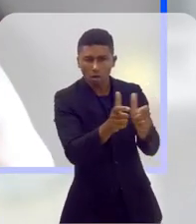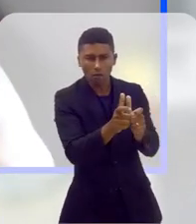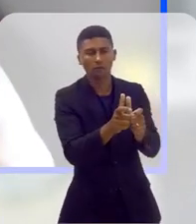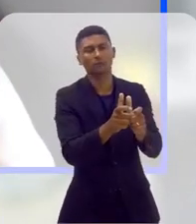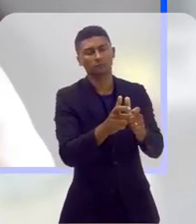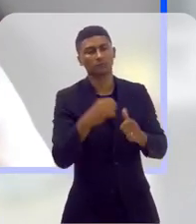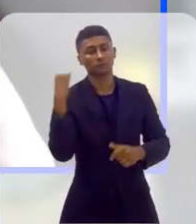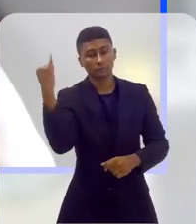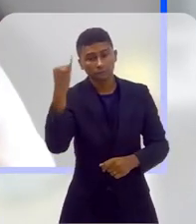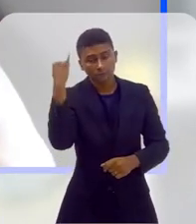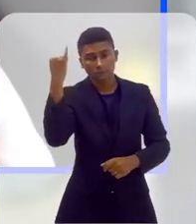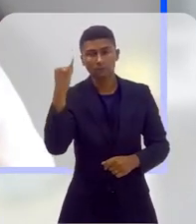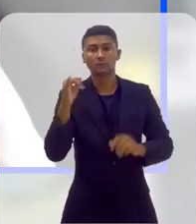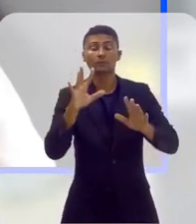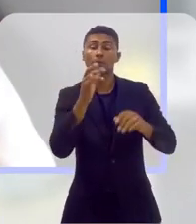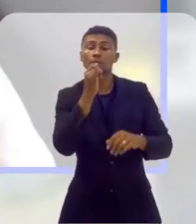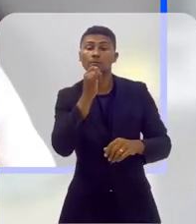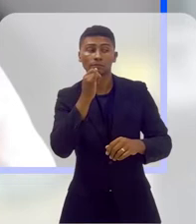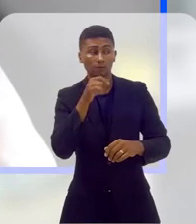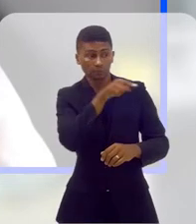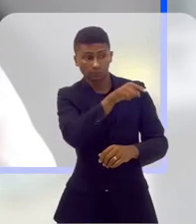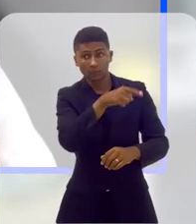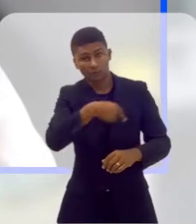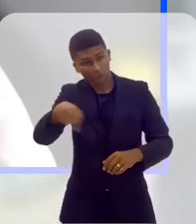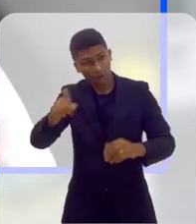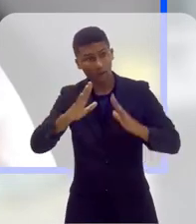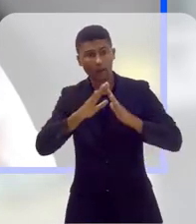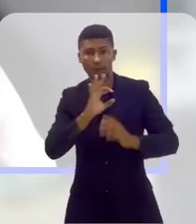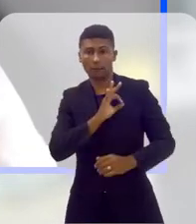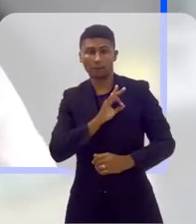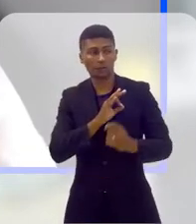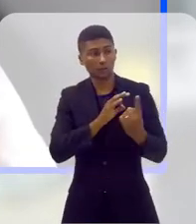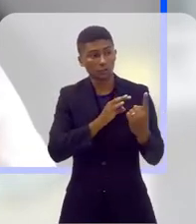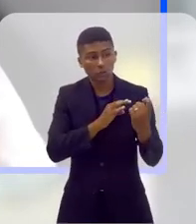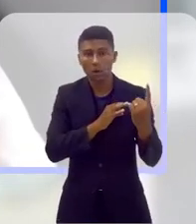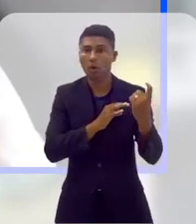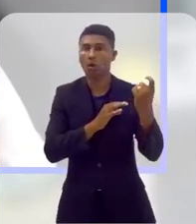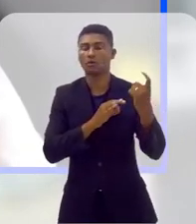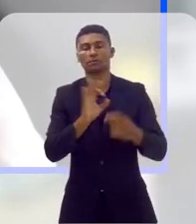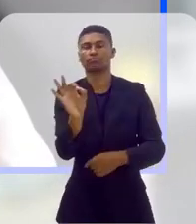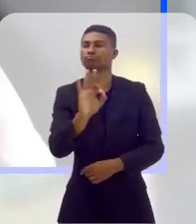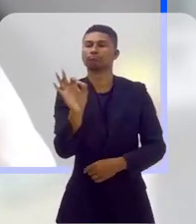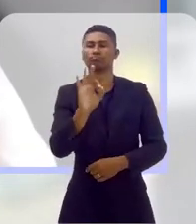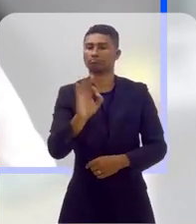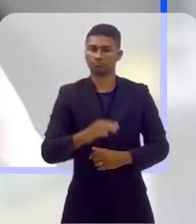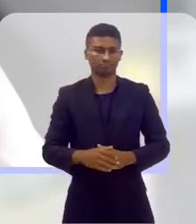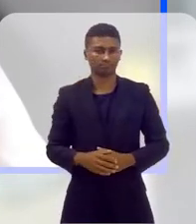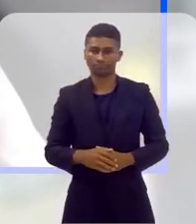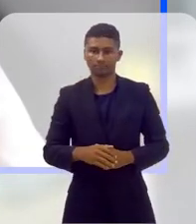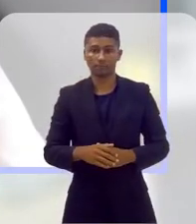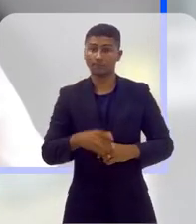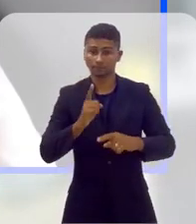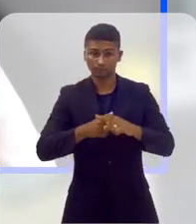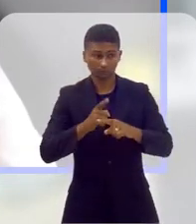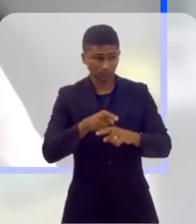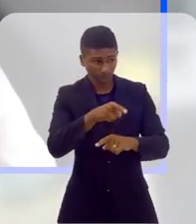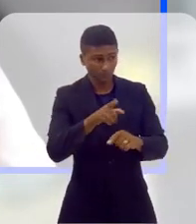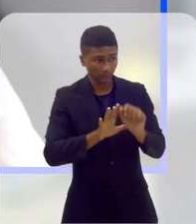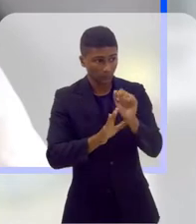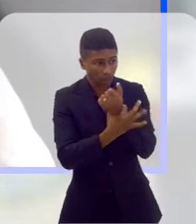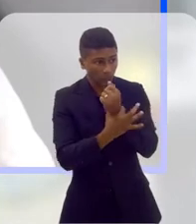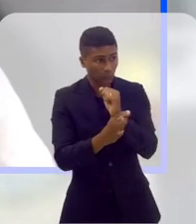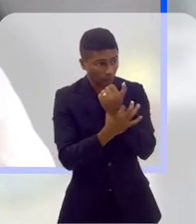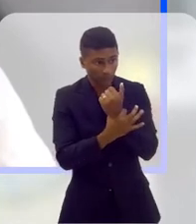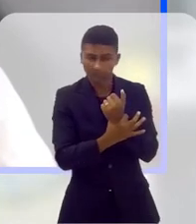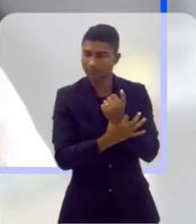Só que a gente também orienta para que essas pessoas não vão à delegacia sozinhas, porque ir à delegacia sozinha não é segurança de que você vai